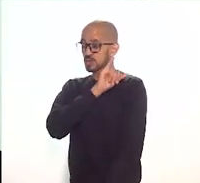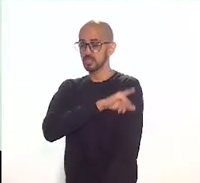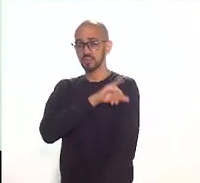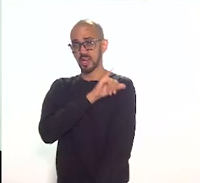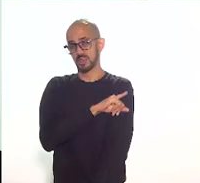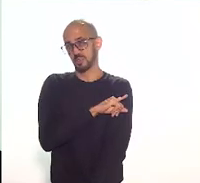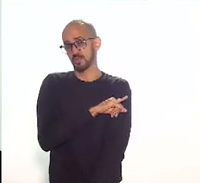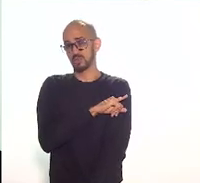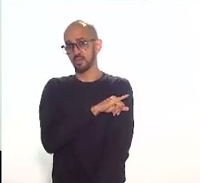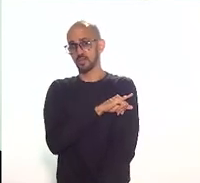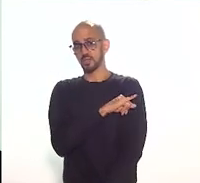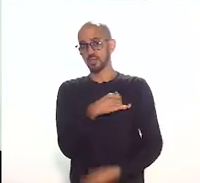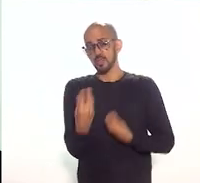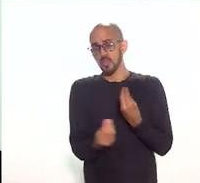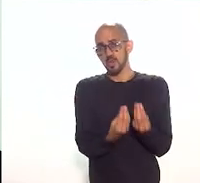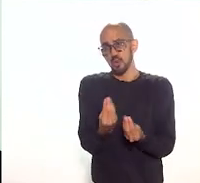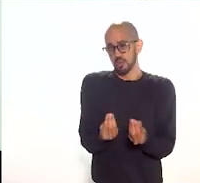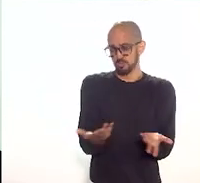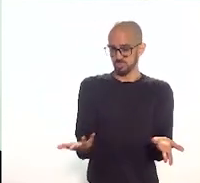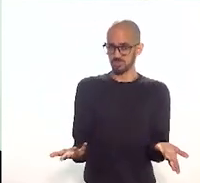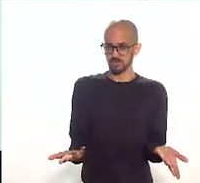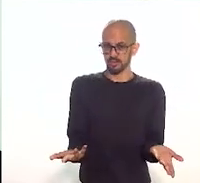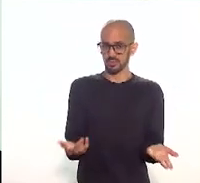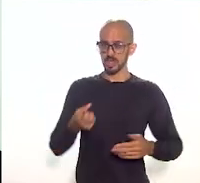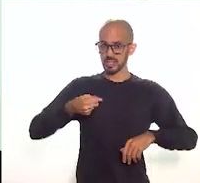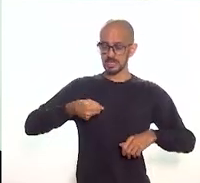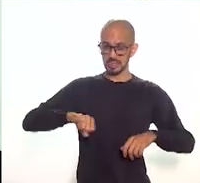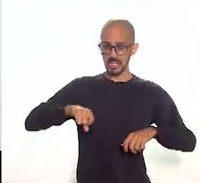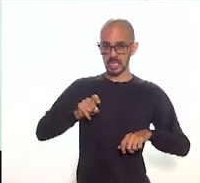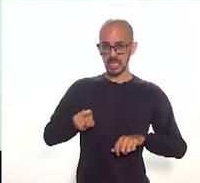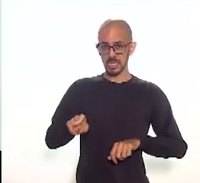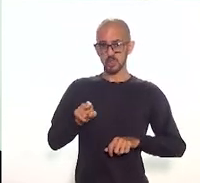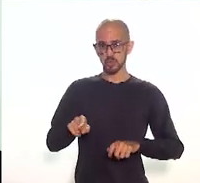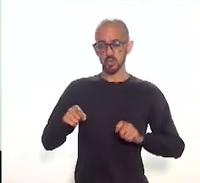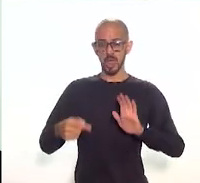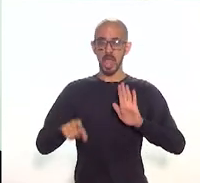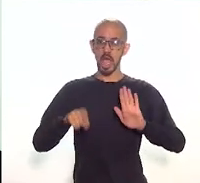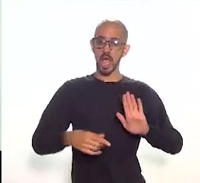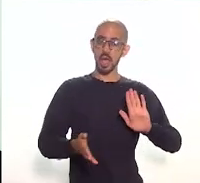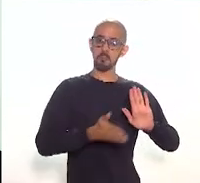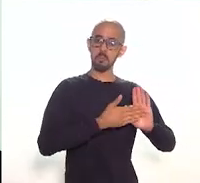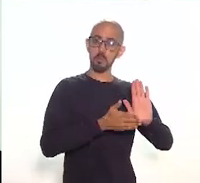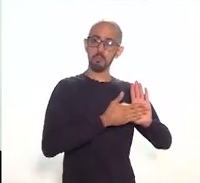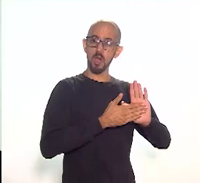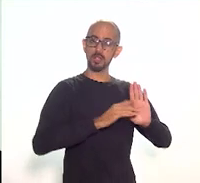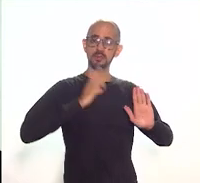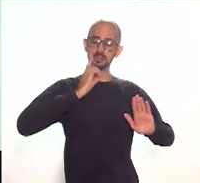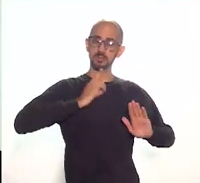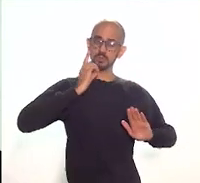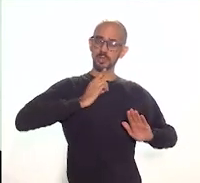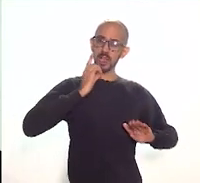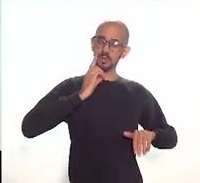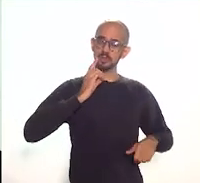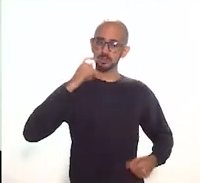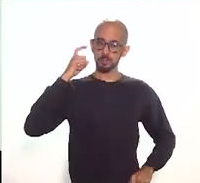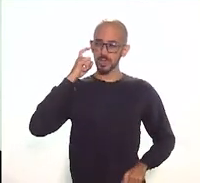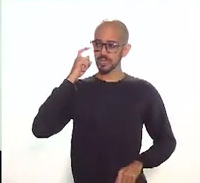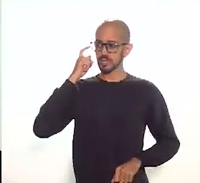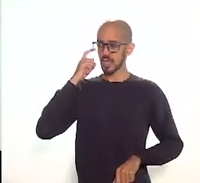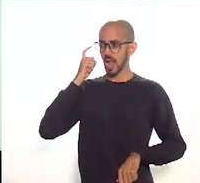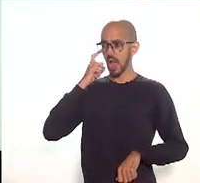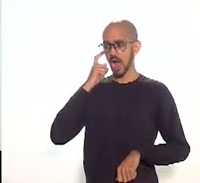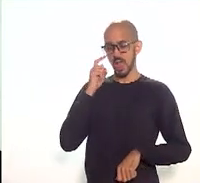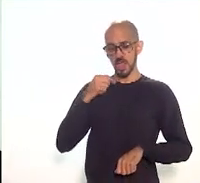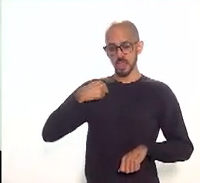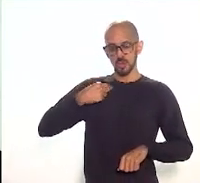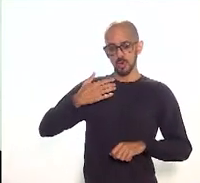de uma forma... Então, se isso está dentro da proposta do deputado de dispensar meios, eu acho que até faço